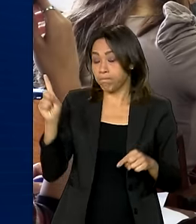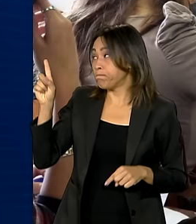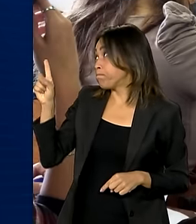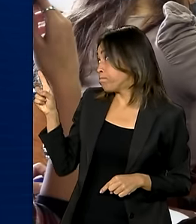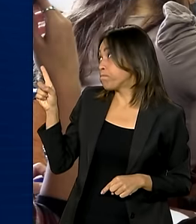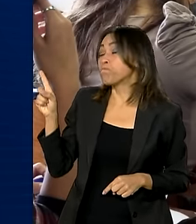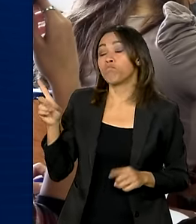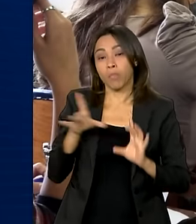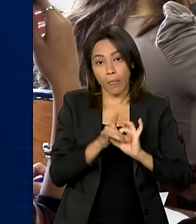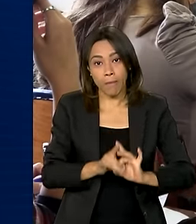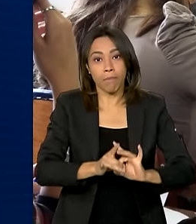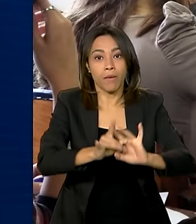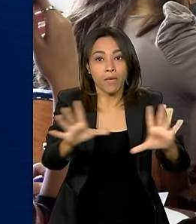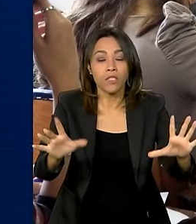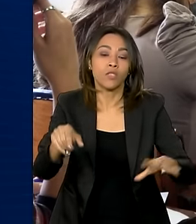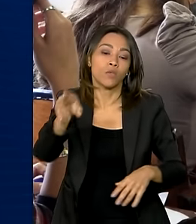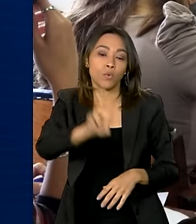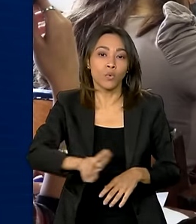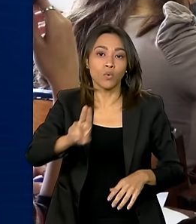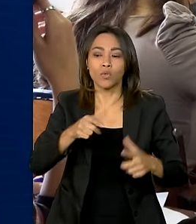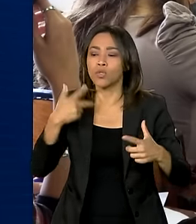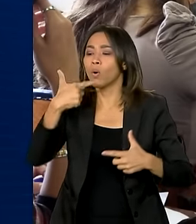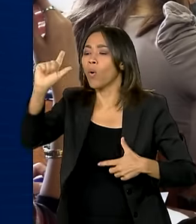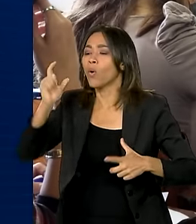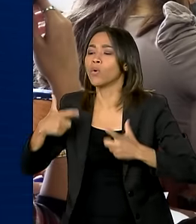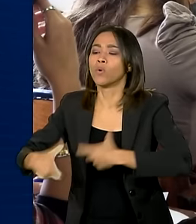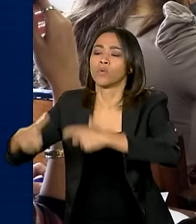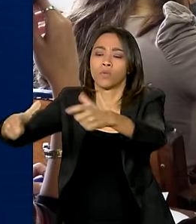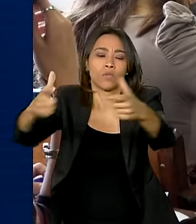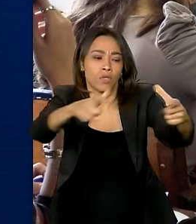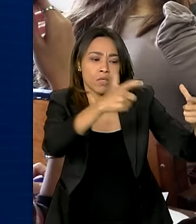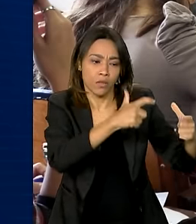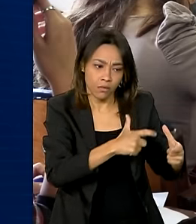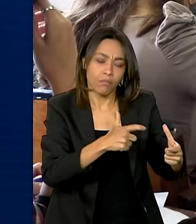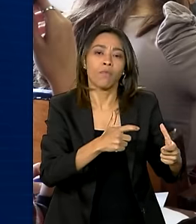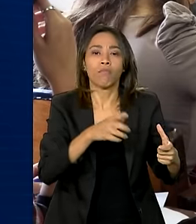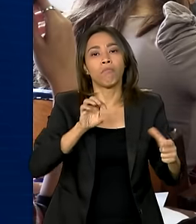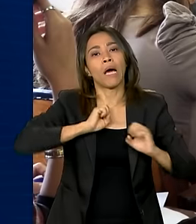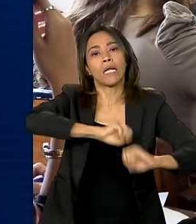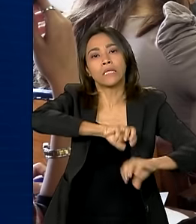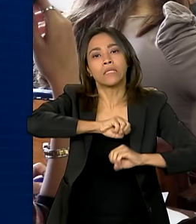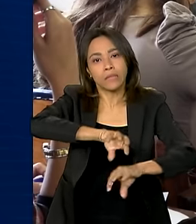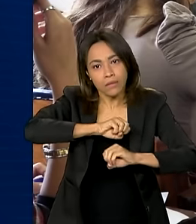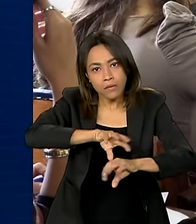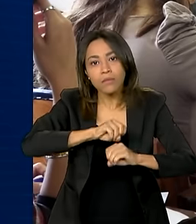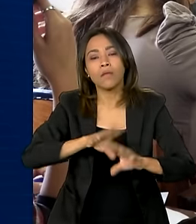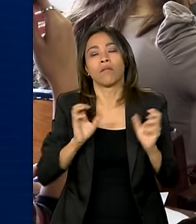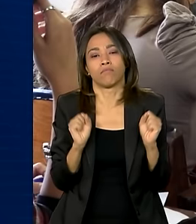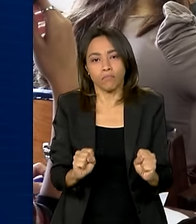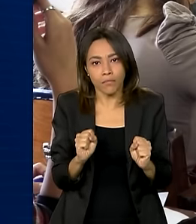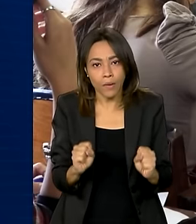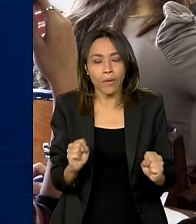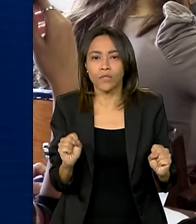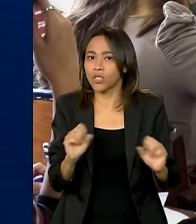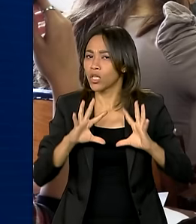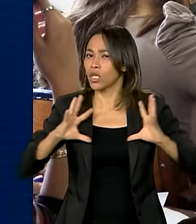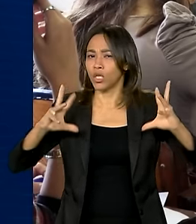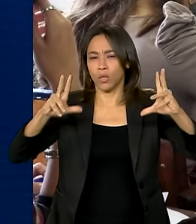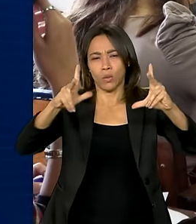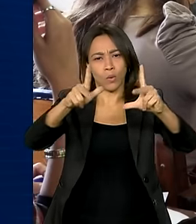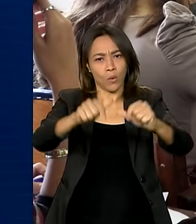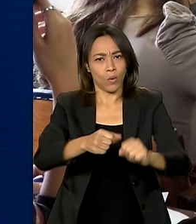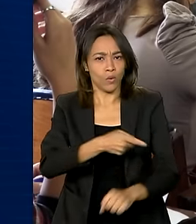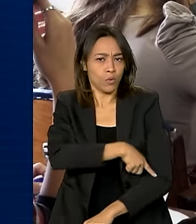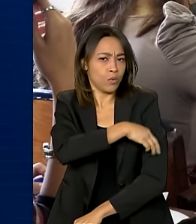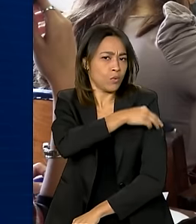autorizada a utilização de espaços alternativos para atividades letivas em todos os